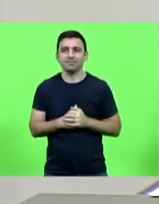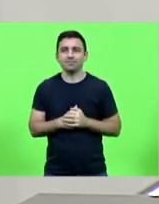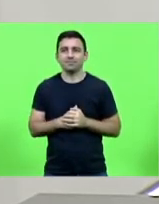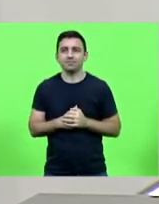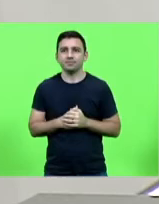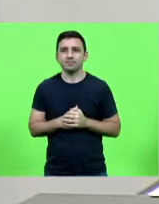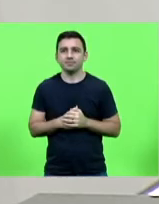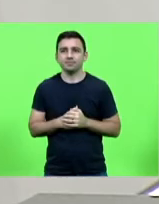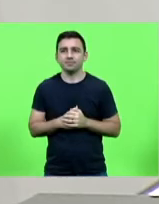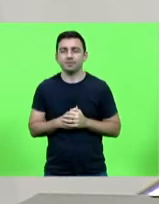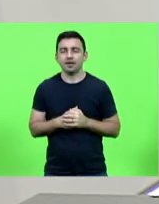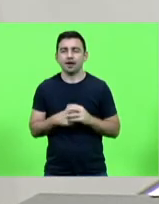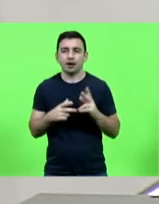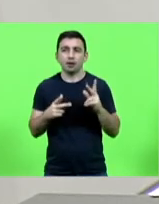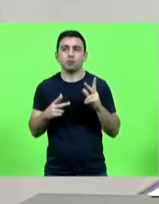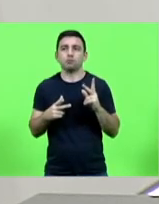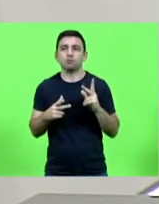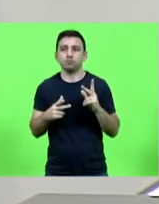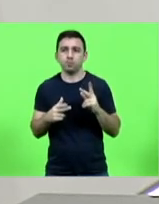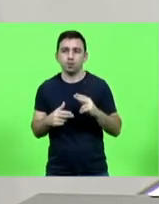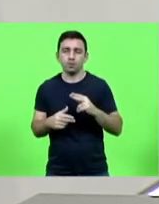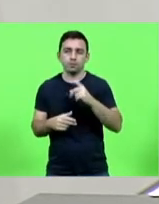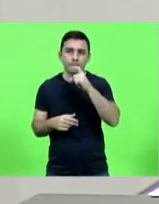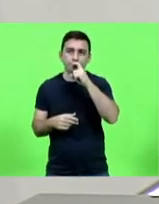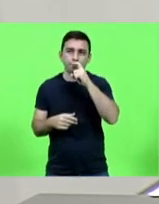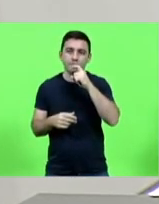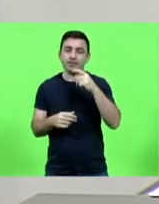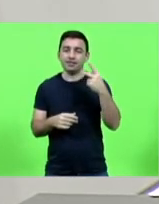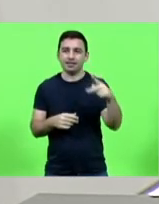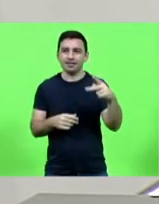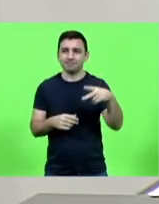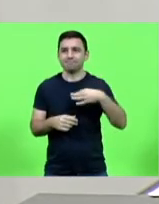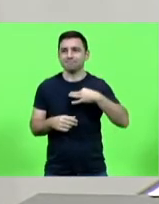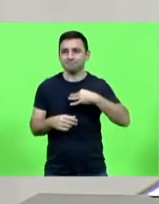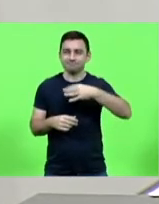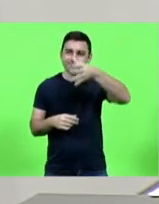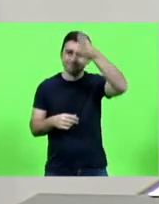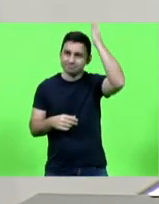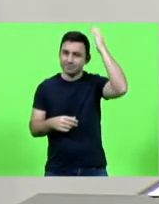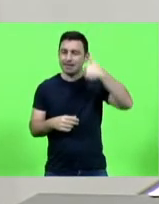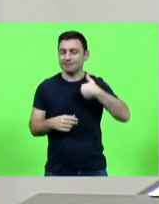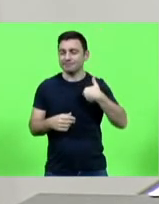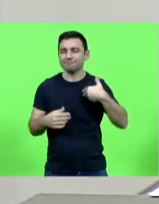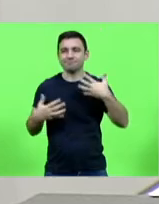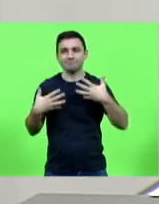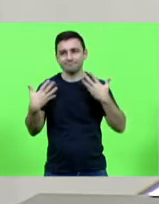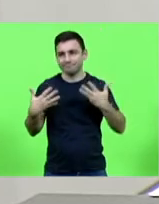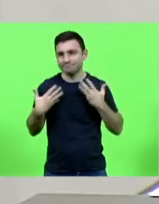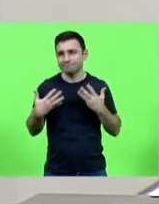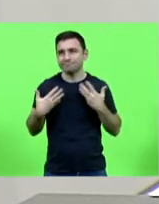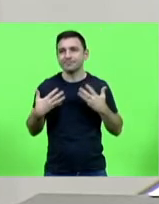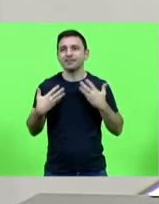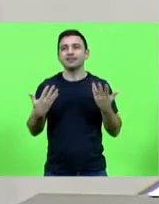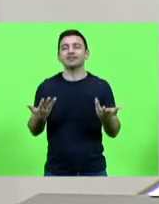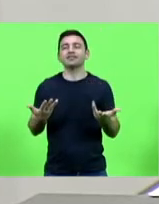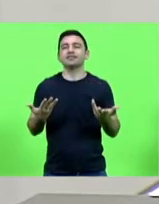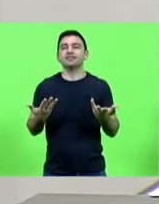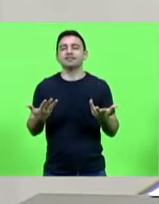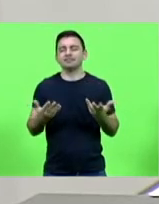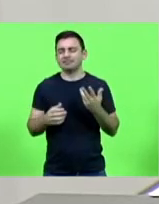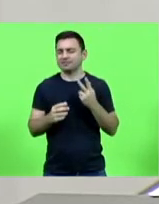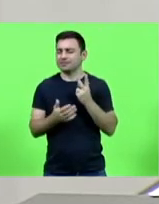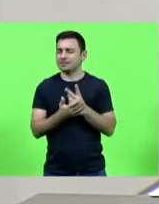padrinho dos bombeiros voluntários da União uma grande alegria fazem um grande trabalho e a gente tem procurado ajudar desde o